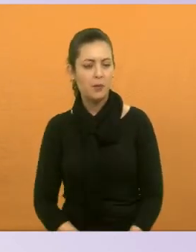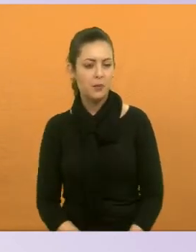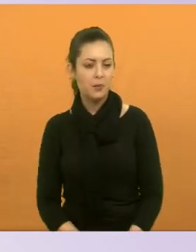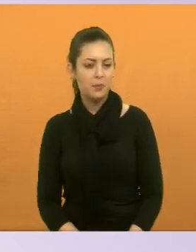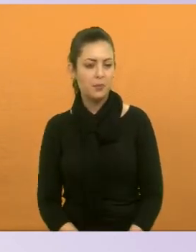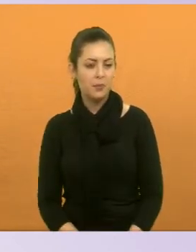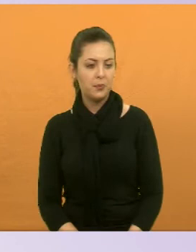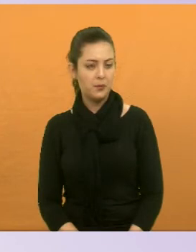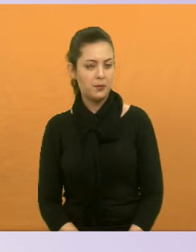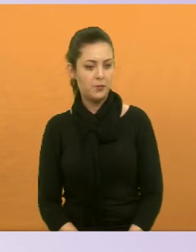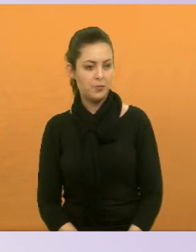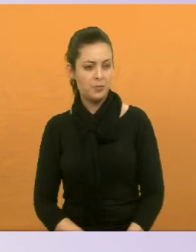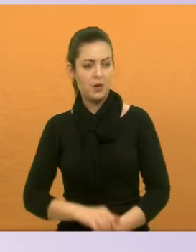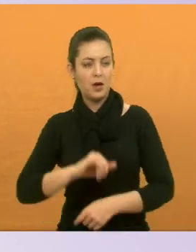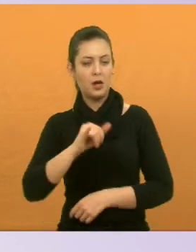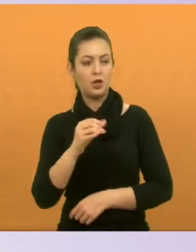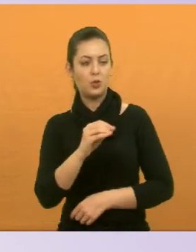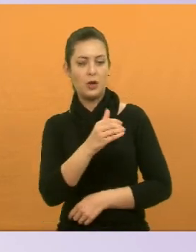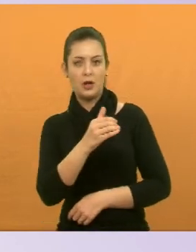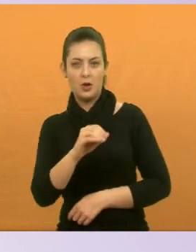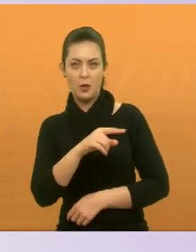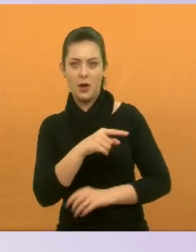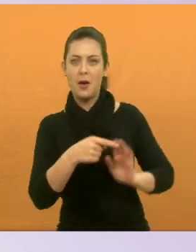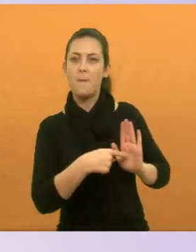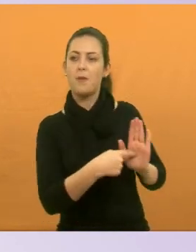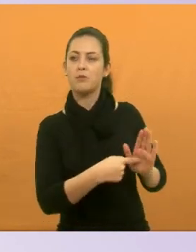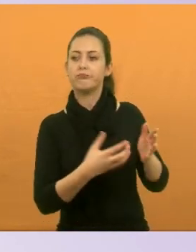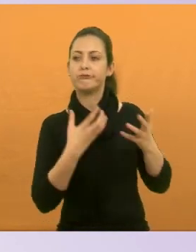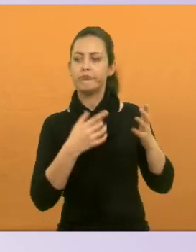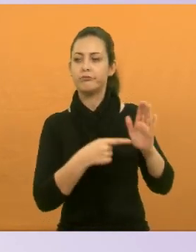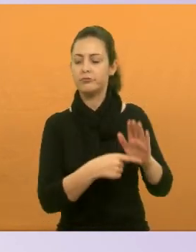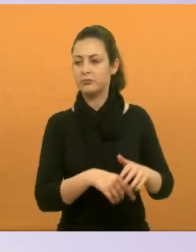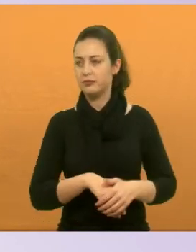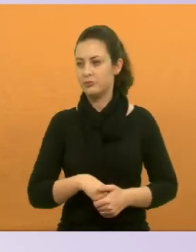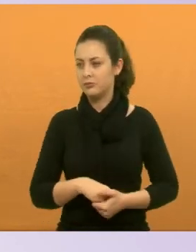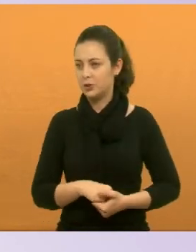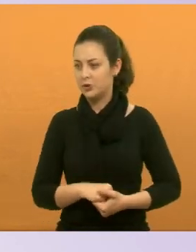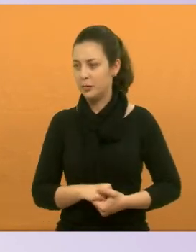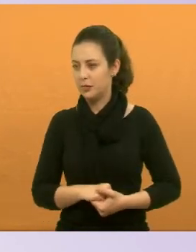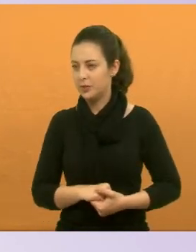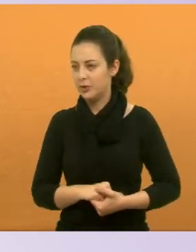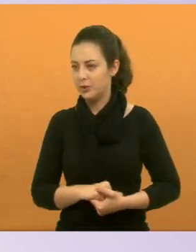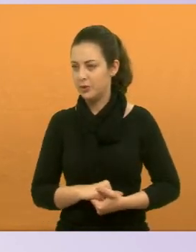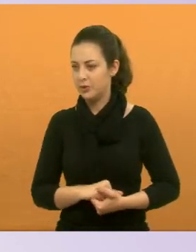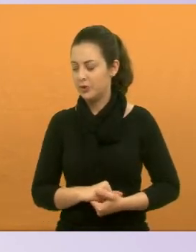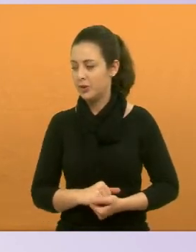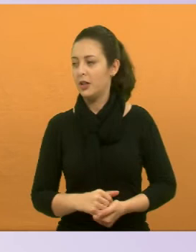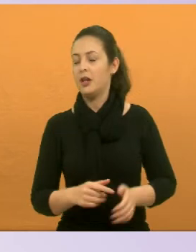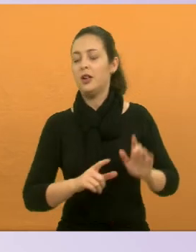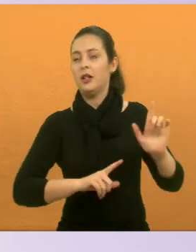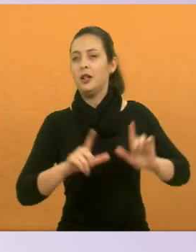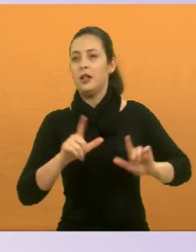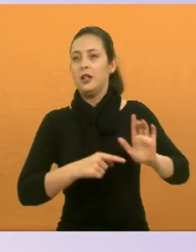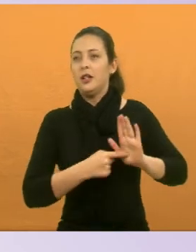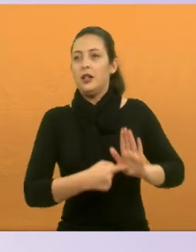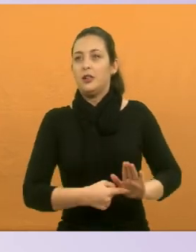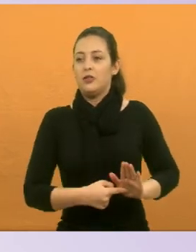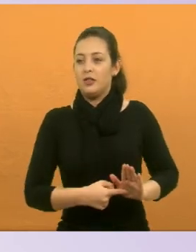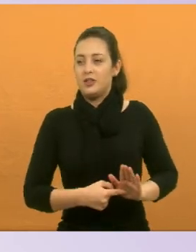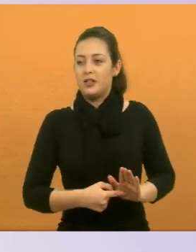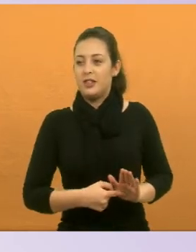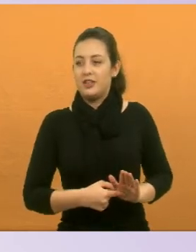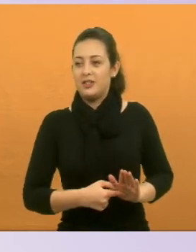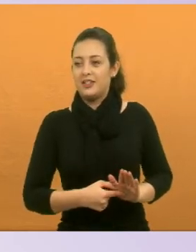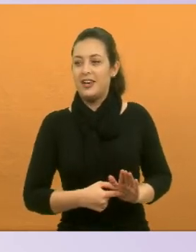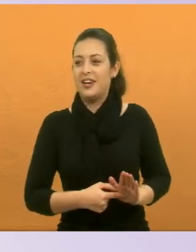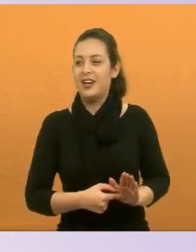Próximo. Esse é o João, que eu fiz questão de mostrar também. Eu acho que a TV é uma forma de gente estar mostrando o trabalho do que é a recuperação